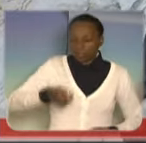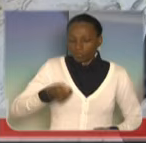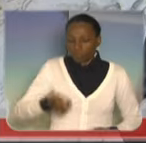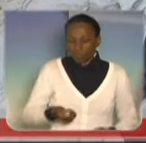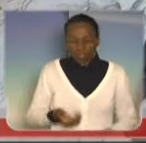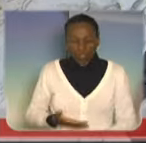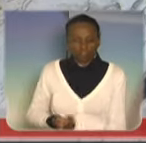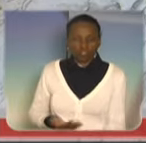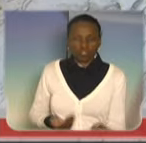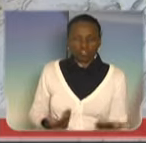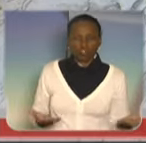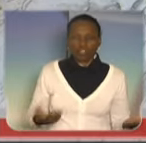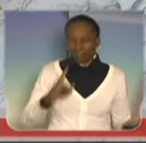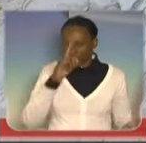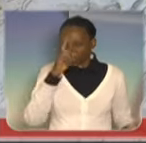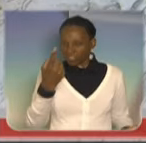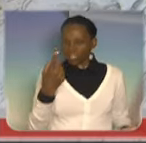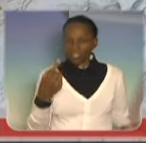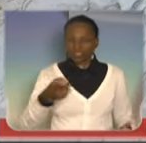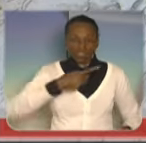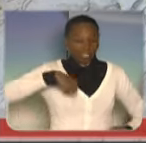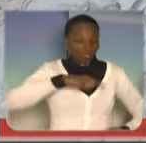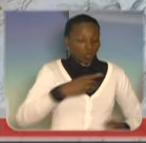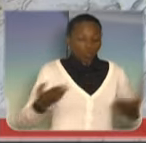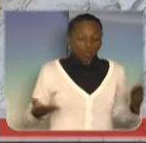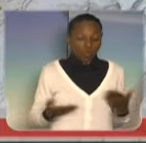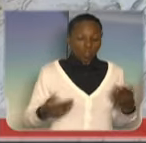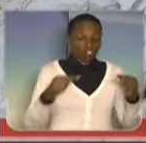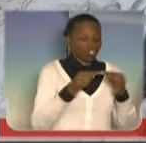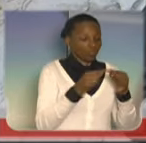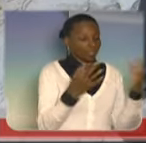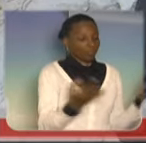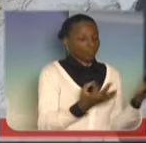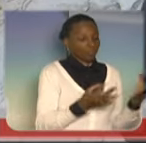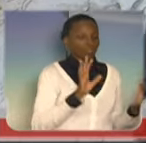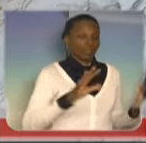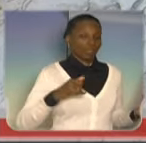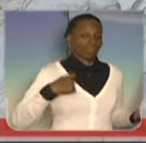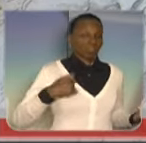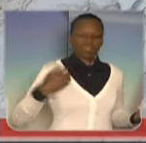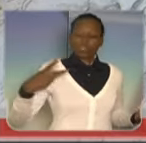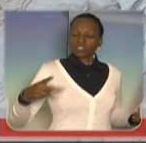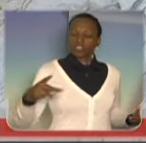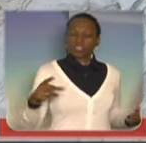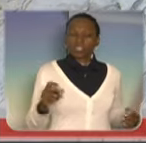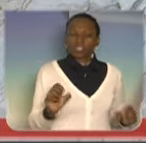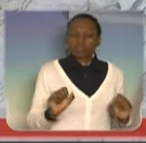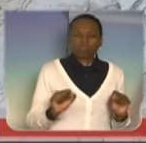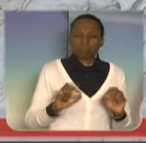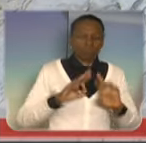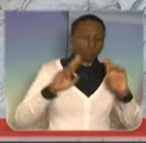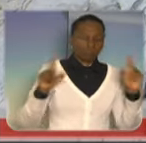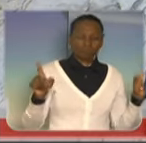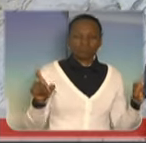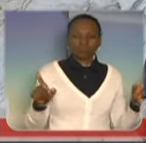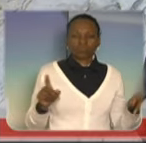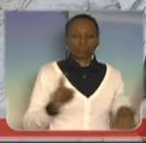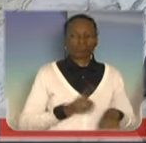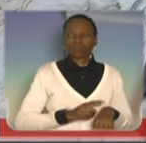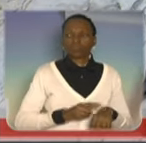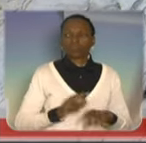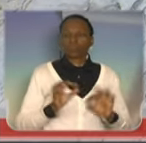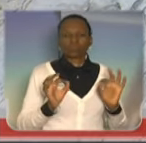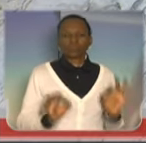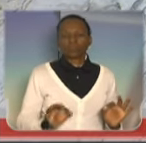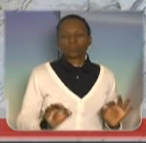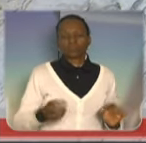nossos jovens ideias que, para nós, podem ser perfeitas. Mas, no momento de idade dele, talvez não seja aquele momento de sua opção. Então, eu acho que nós